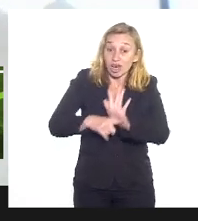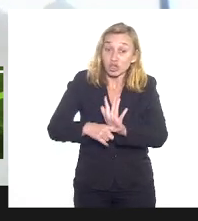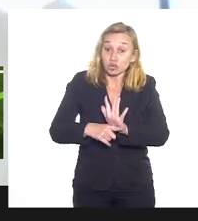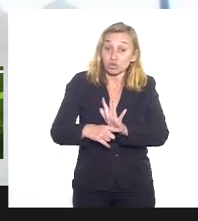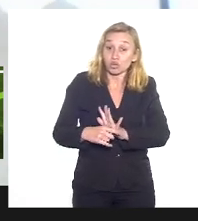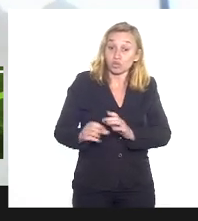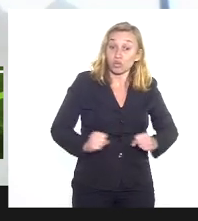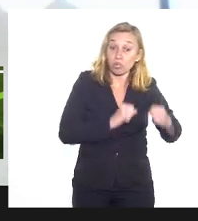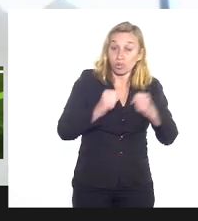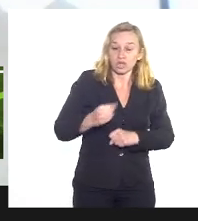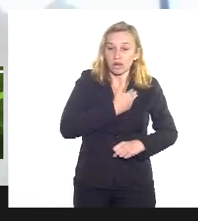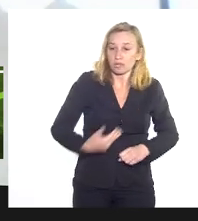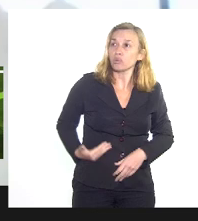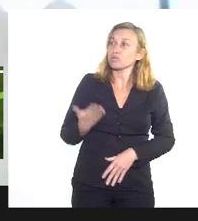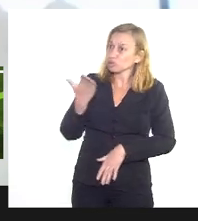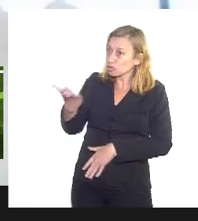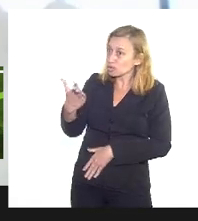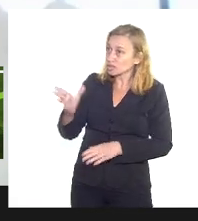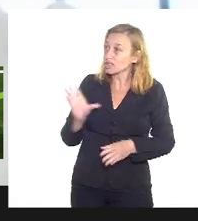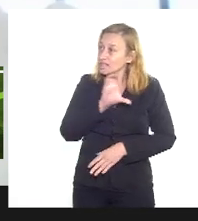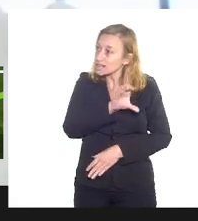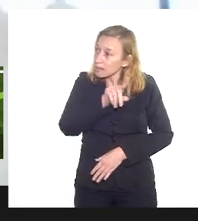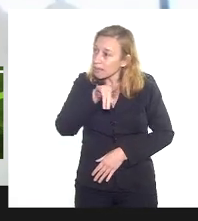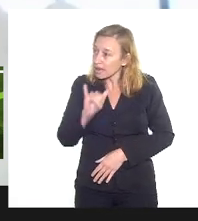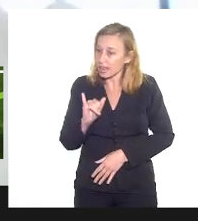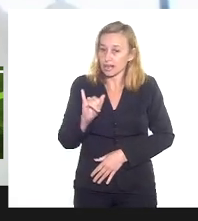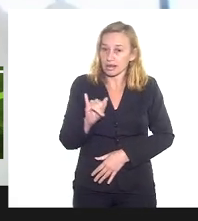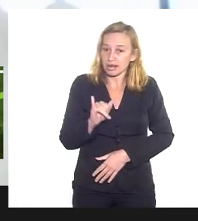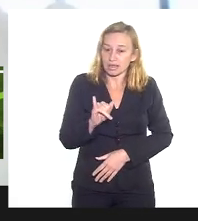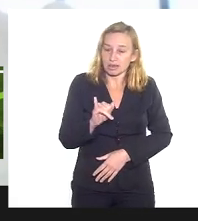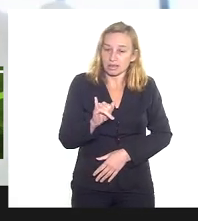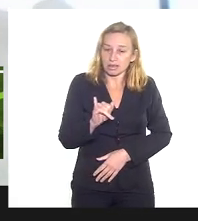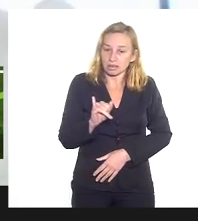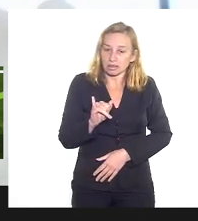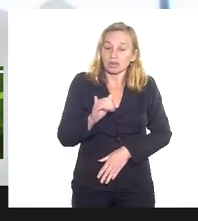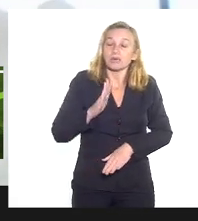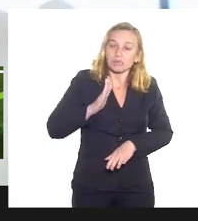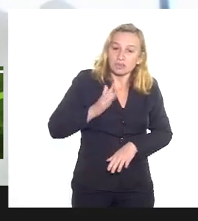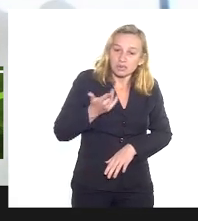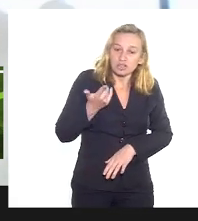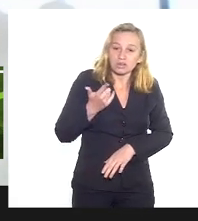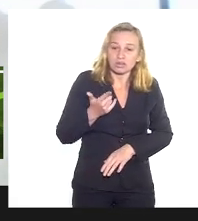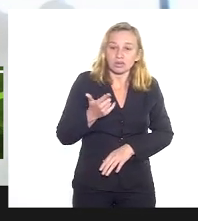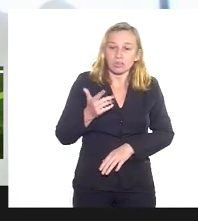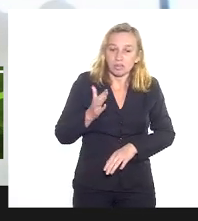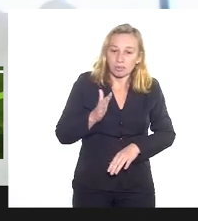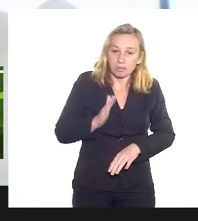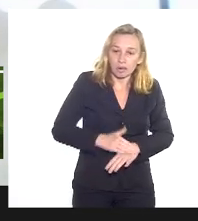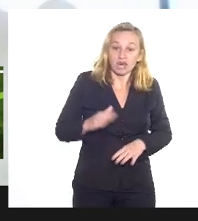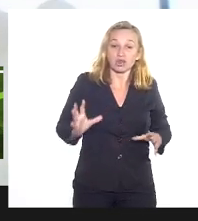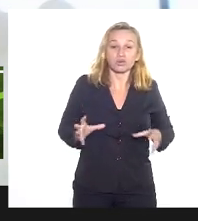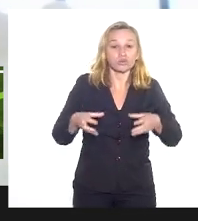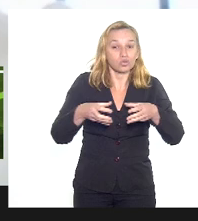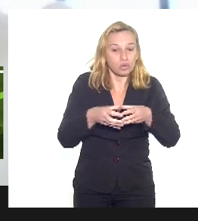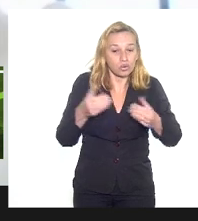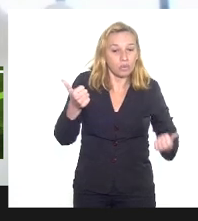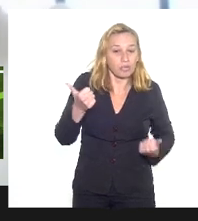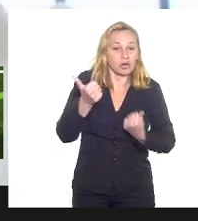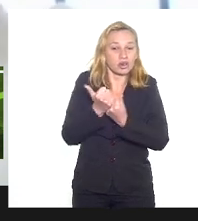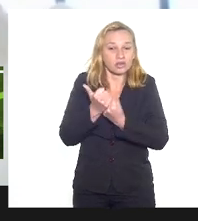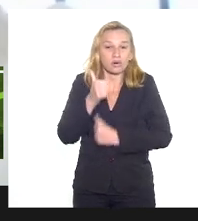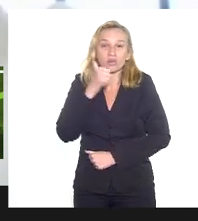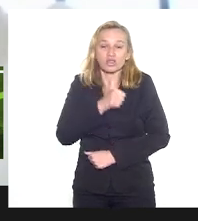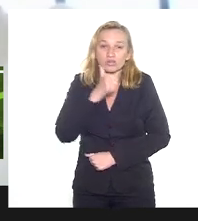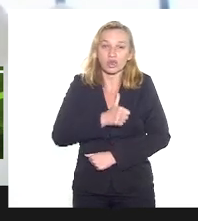de vocês dessa CPI para que seja mais um braço com as mulheres